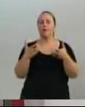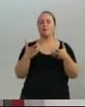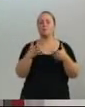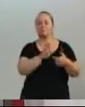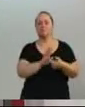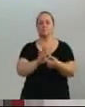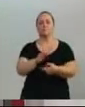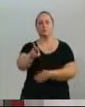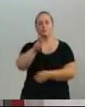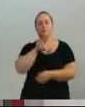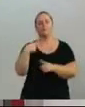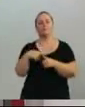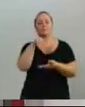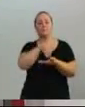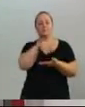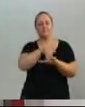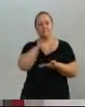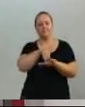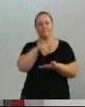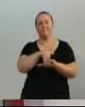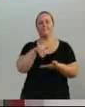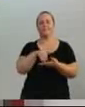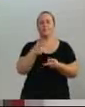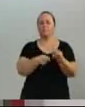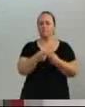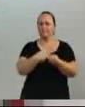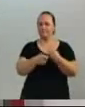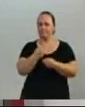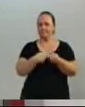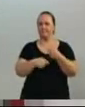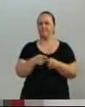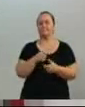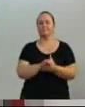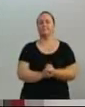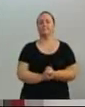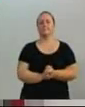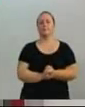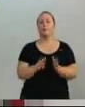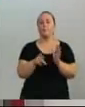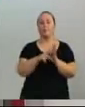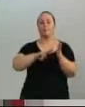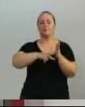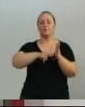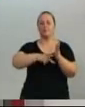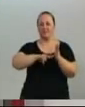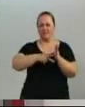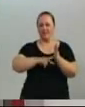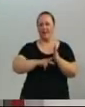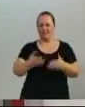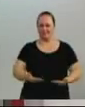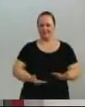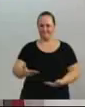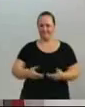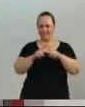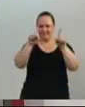do secretário de administração ao sindicato dos servidores. E quero lembrar que no início da